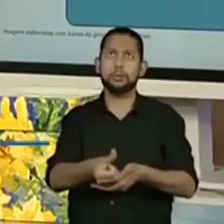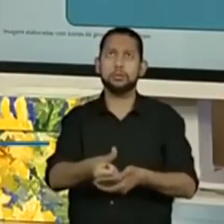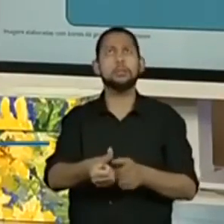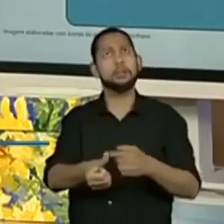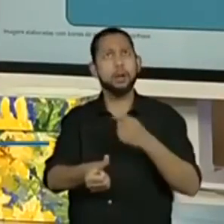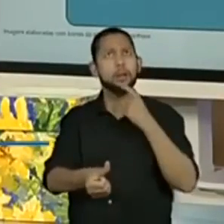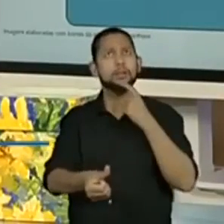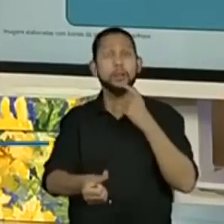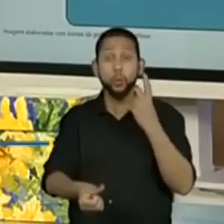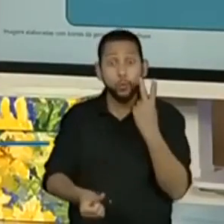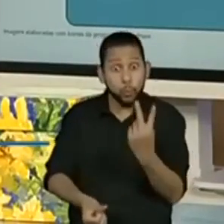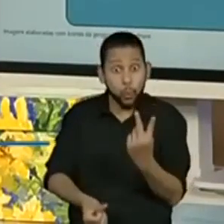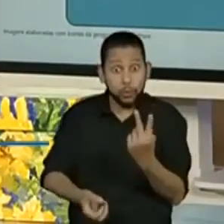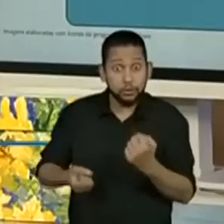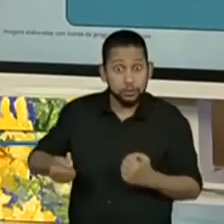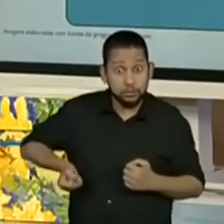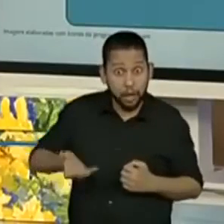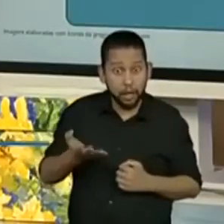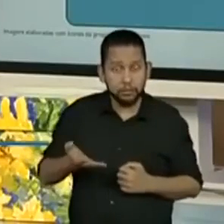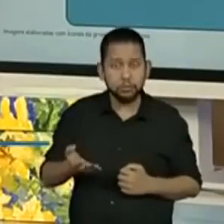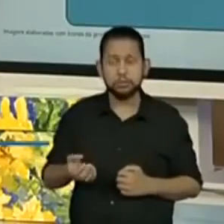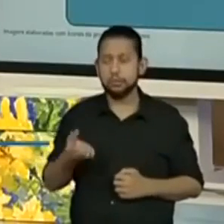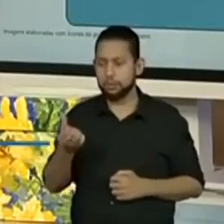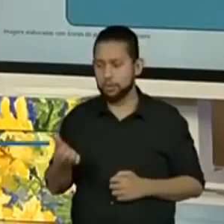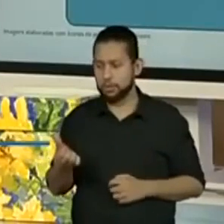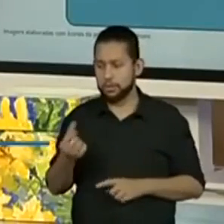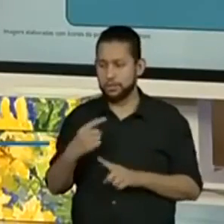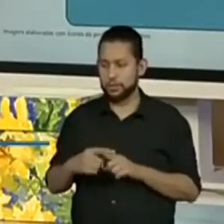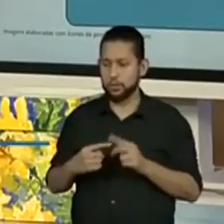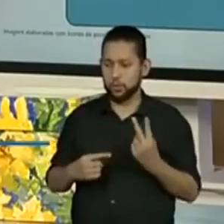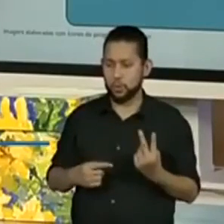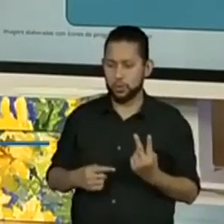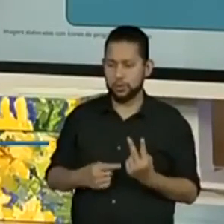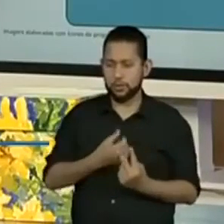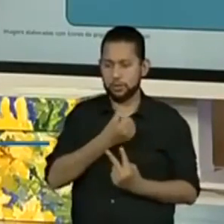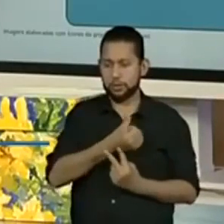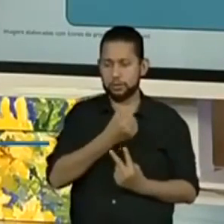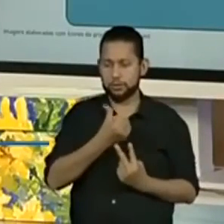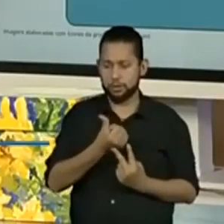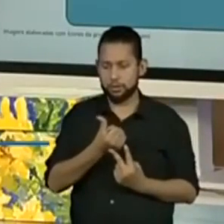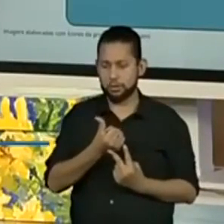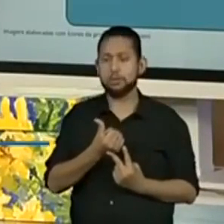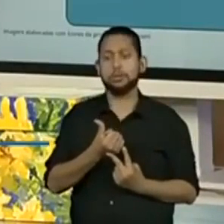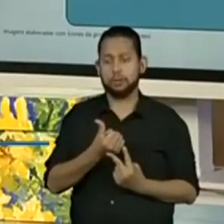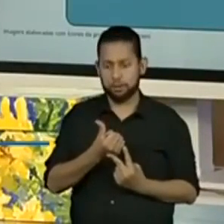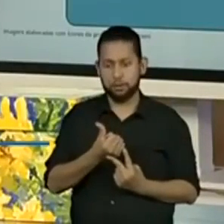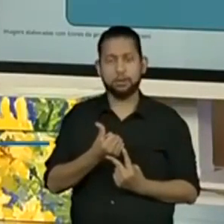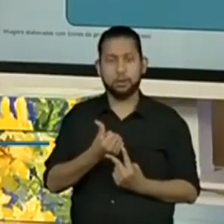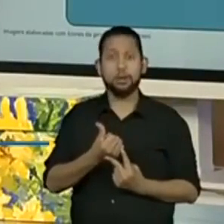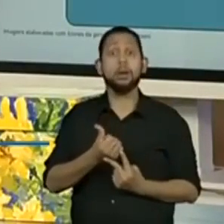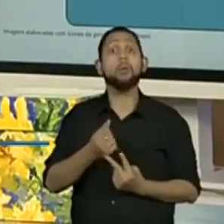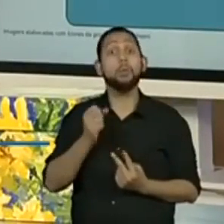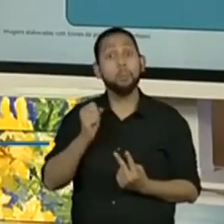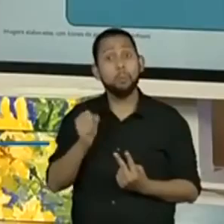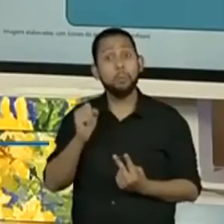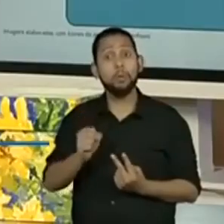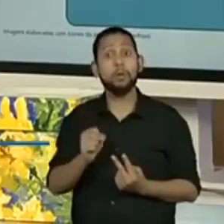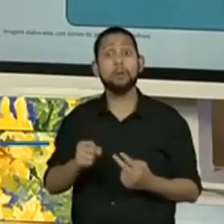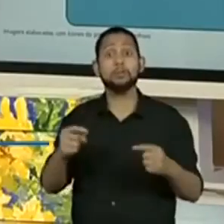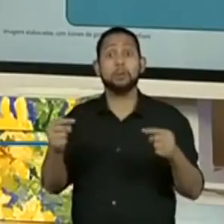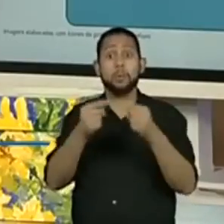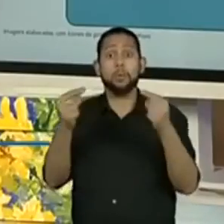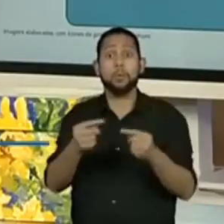seis vezes seis, igual a trinta e seis possibilidades. Então, o cálculo mental